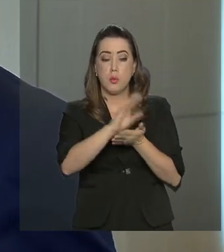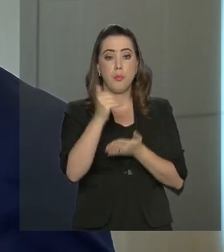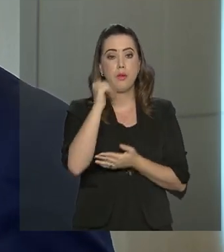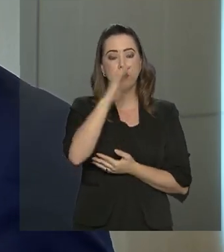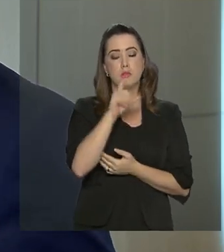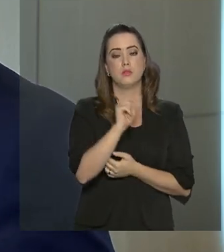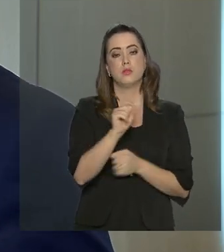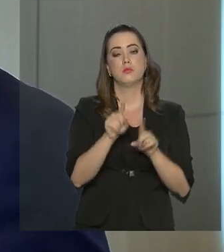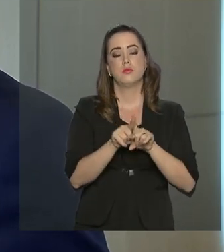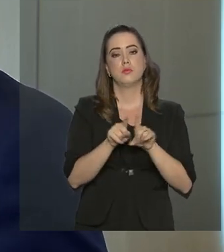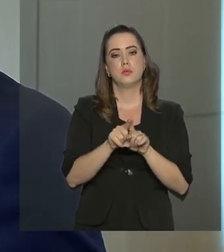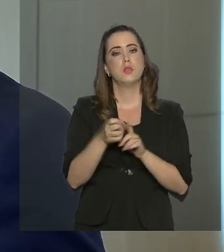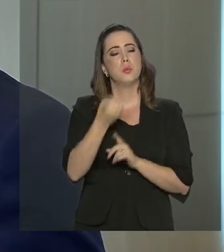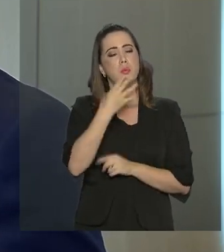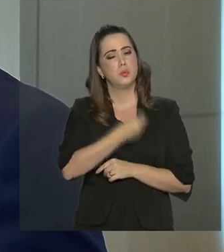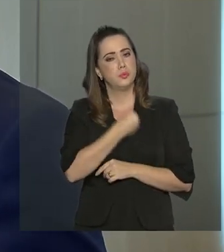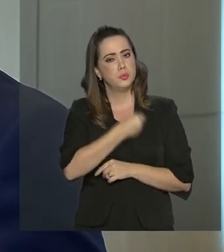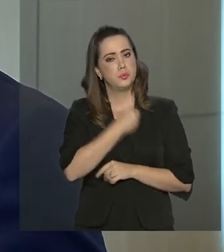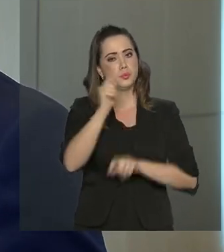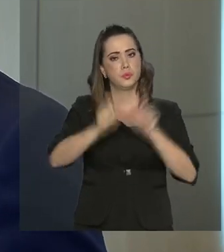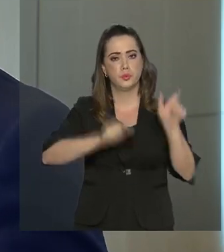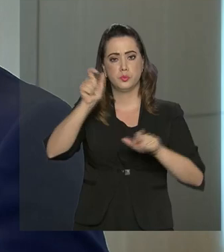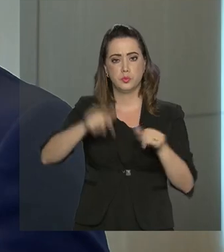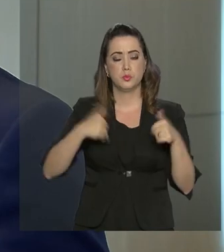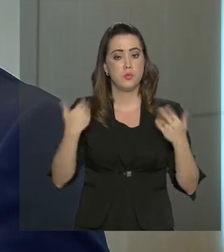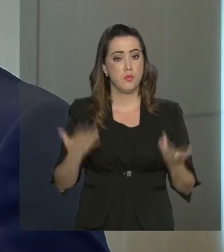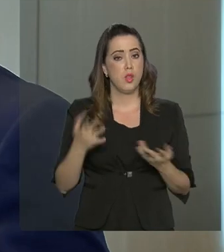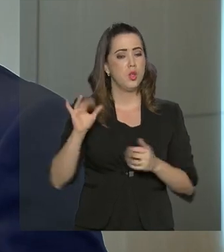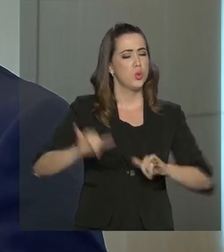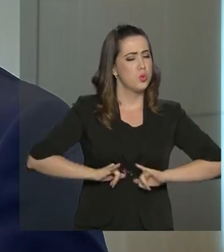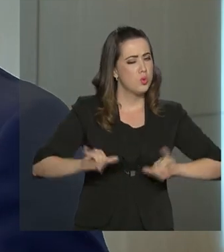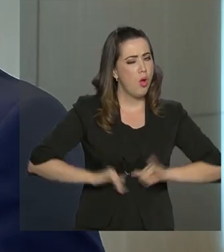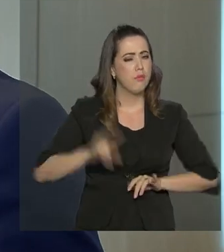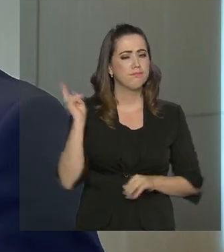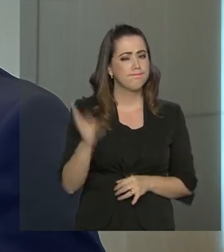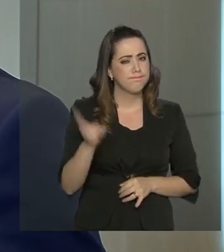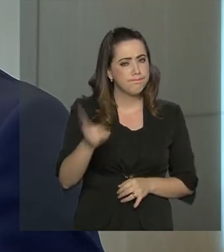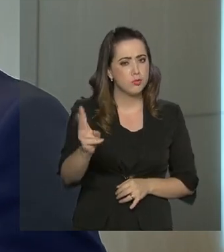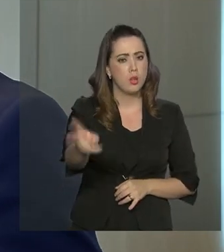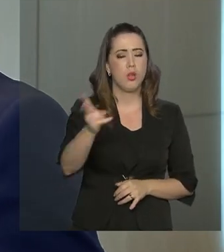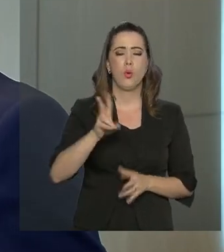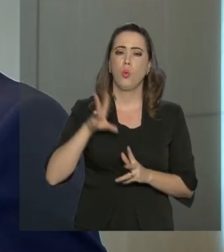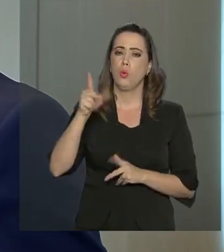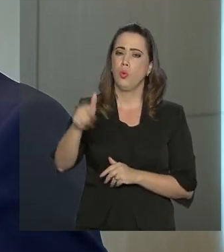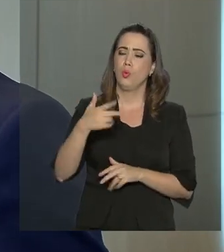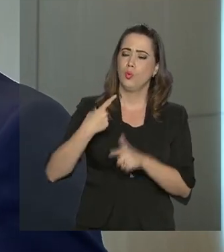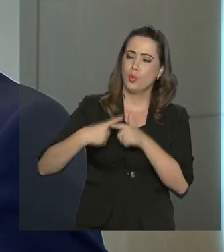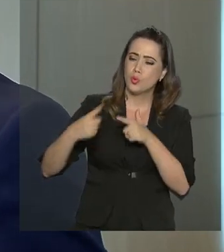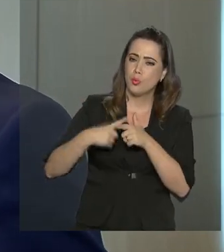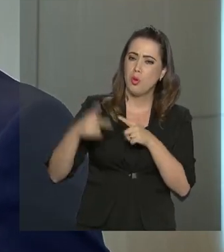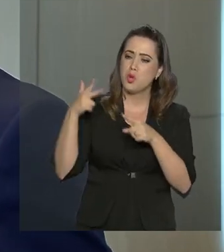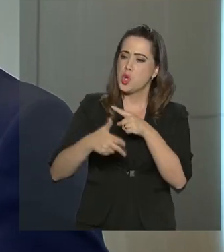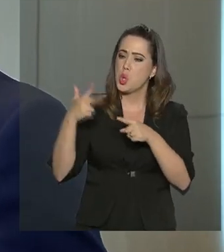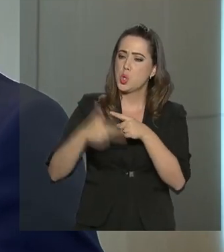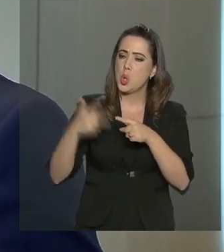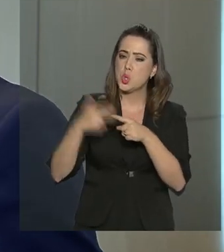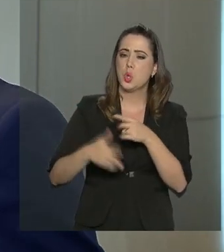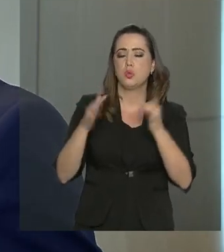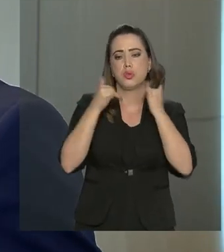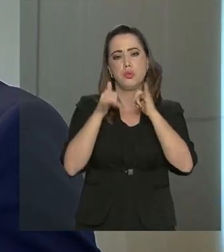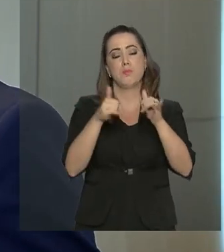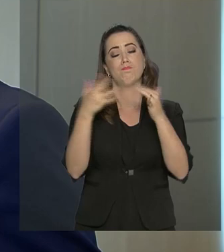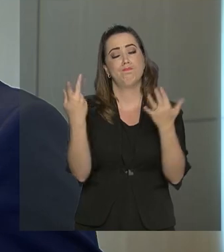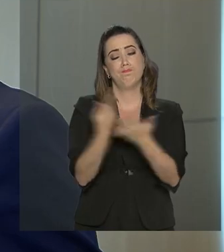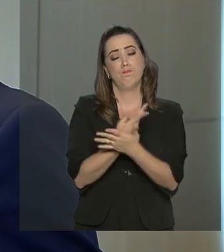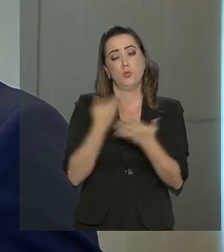como também do bem-estar da população, que sofre bastante com todas as interrupções de energia atualmente